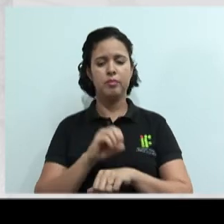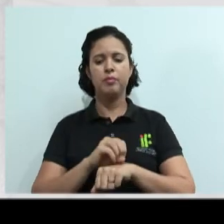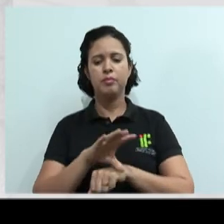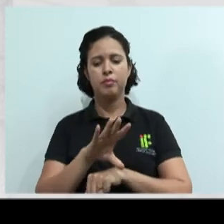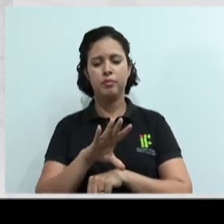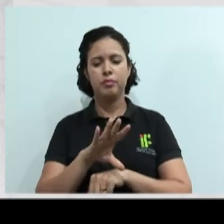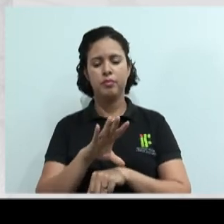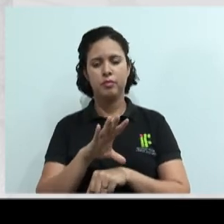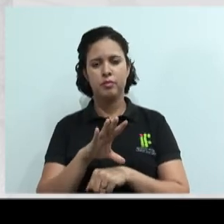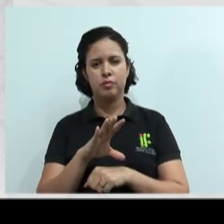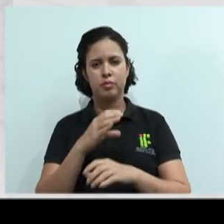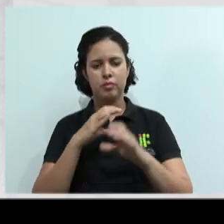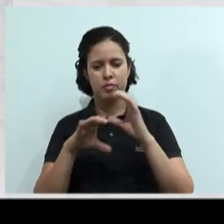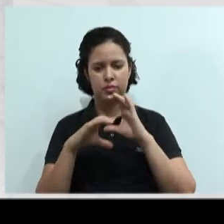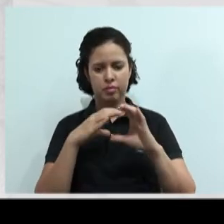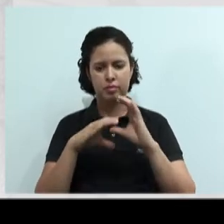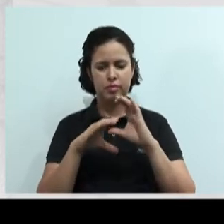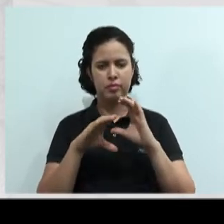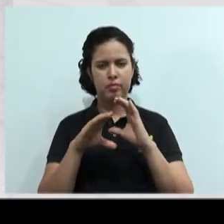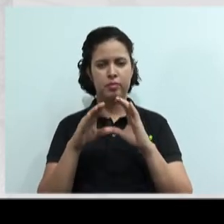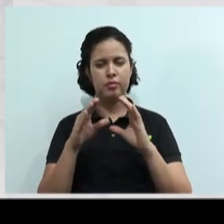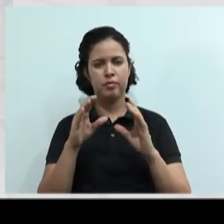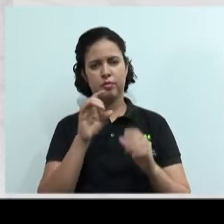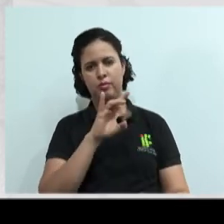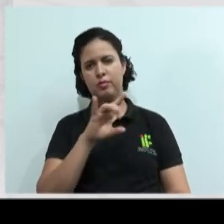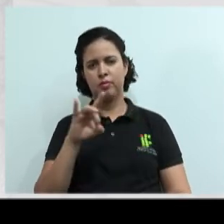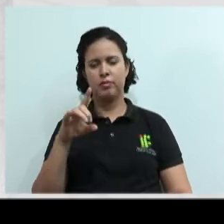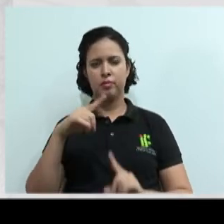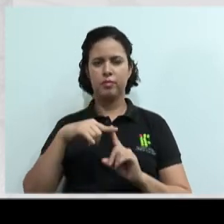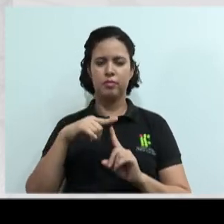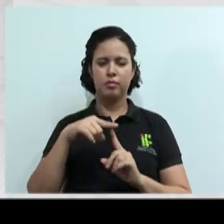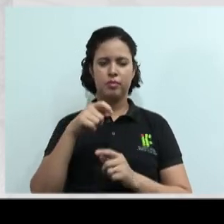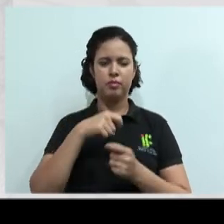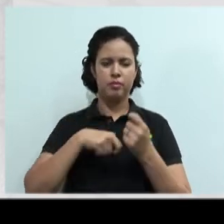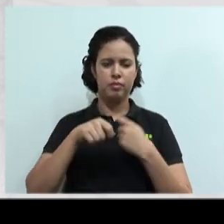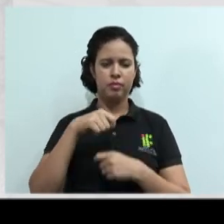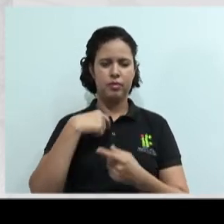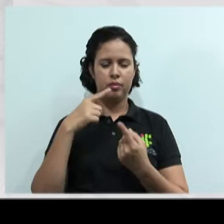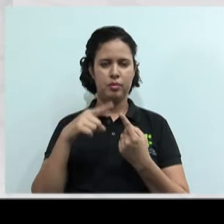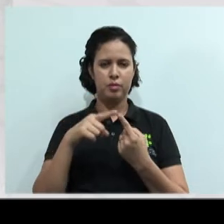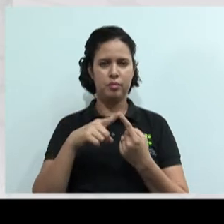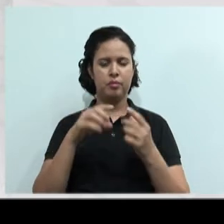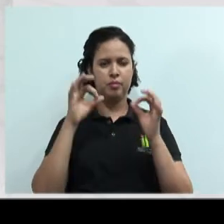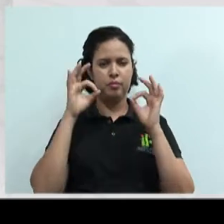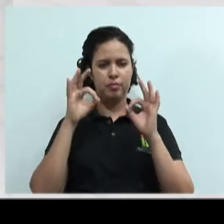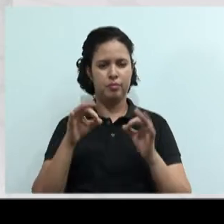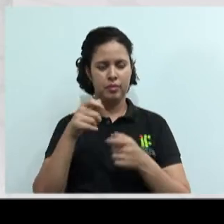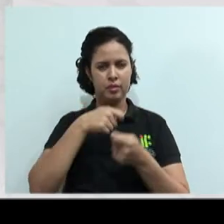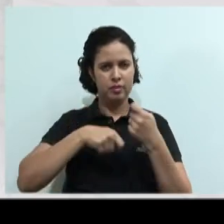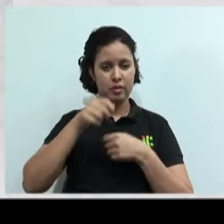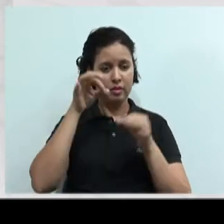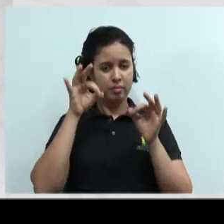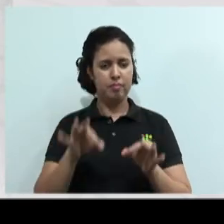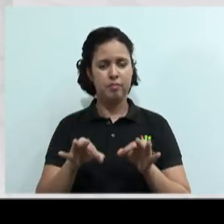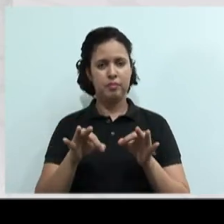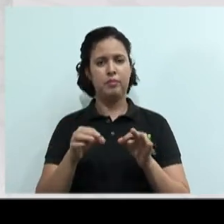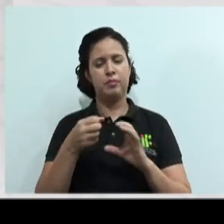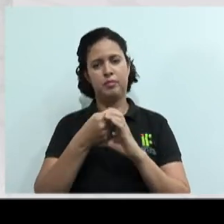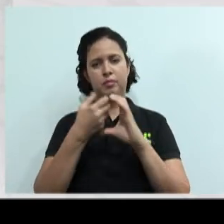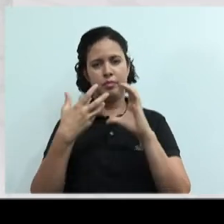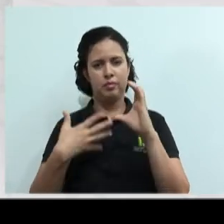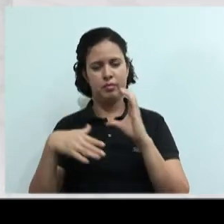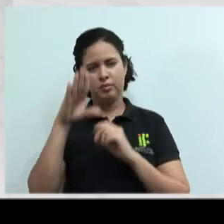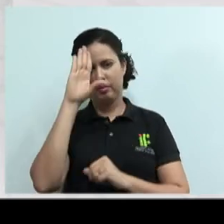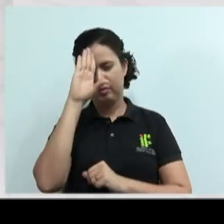com cada estilo de negociador. Primeiro, nós temos o negociador assertivo. E uma das características